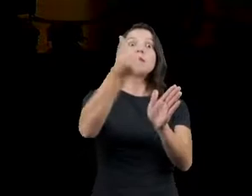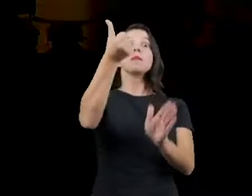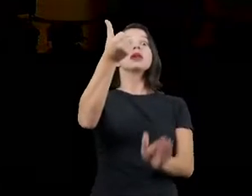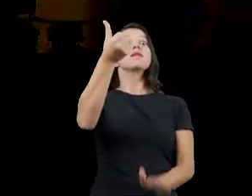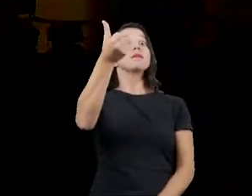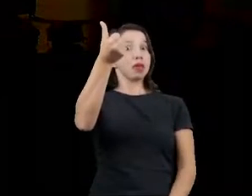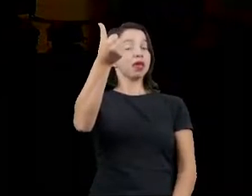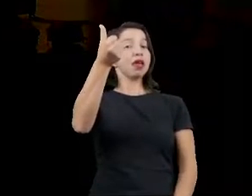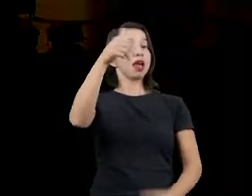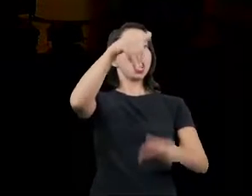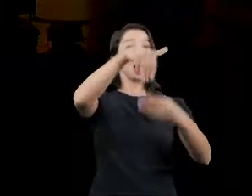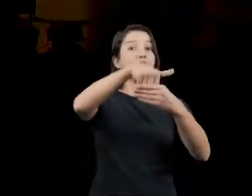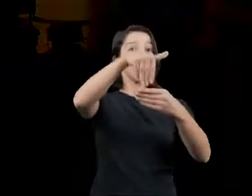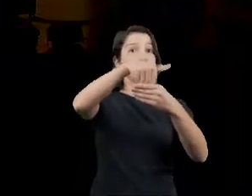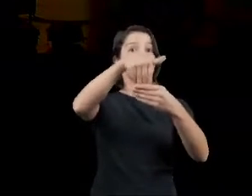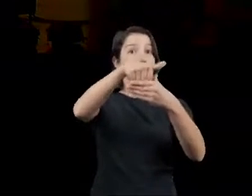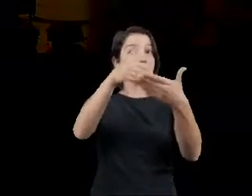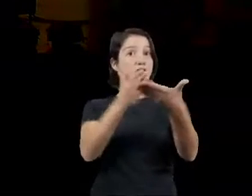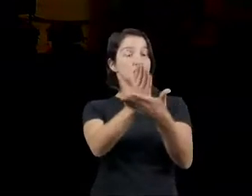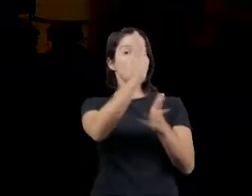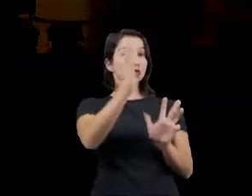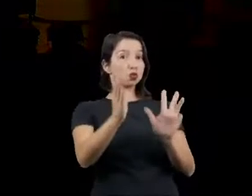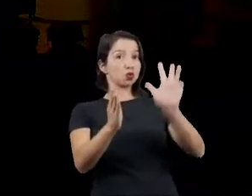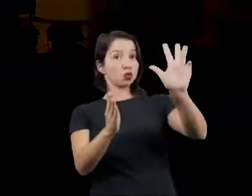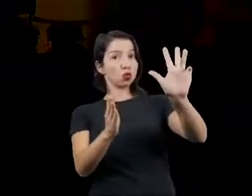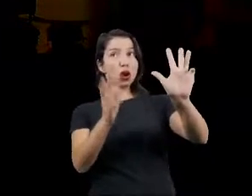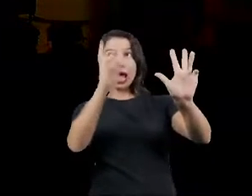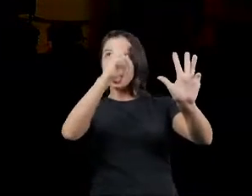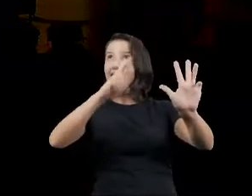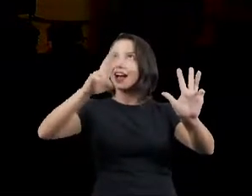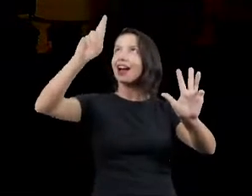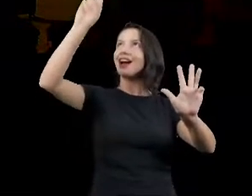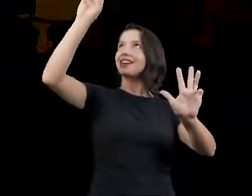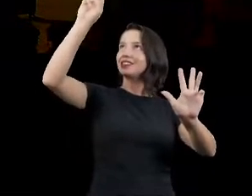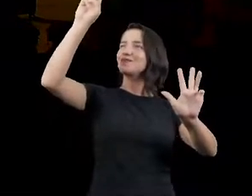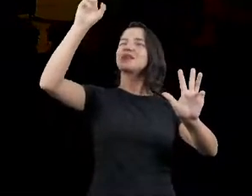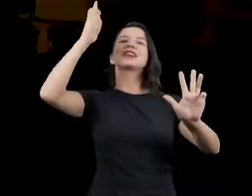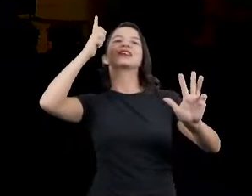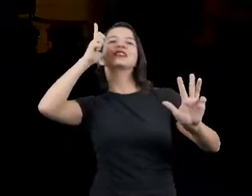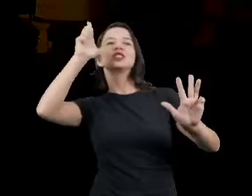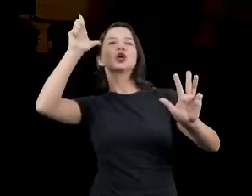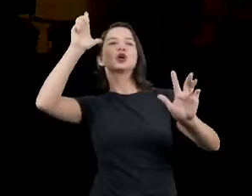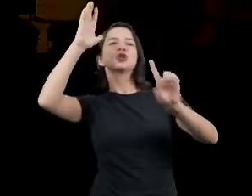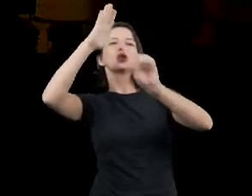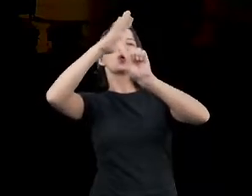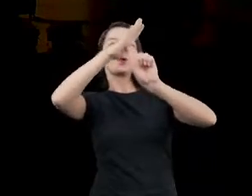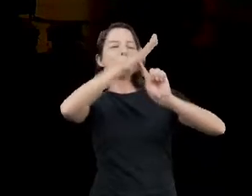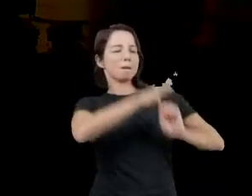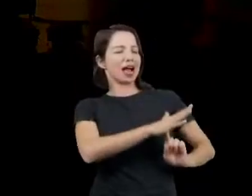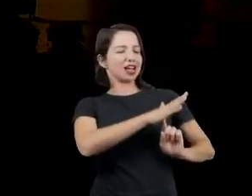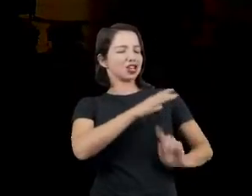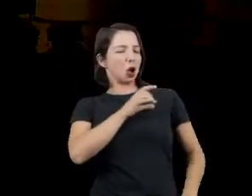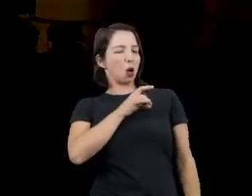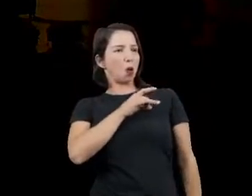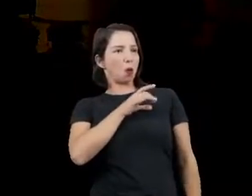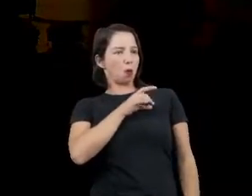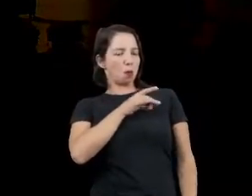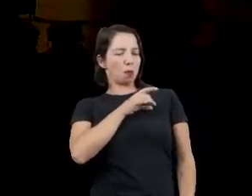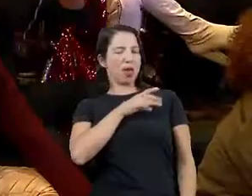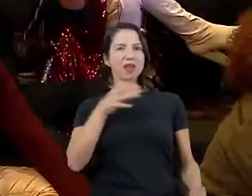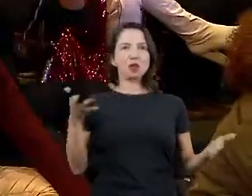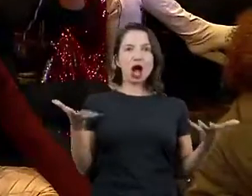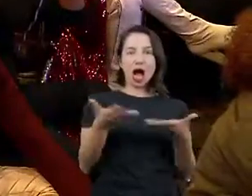venceu o medo, agora a esperança vai vencer o ódio, que é ainda mais